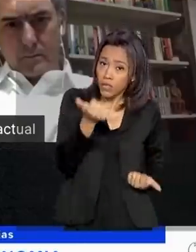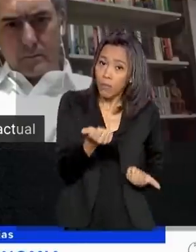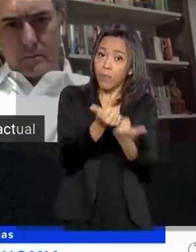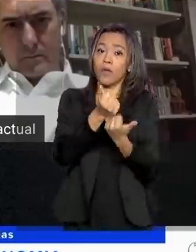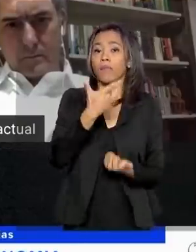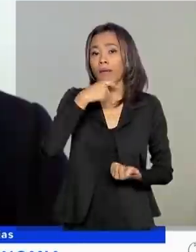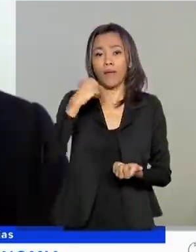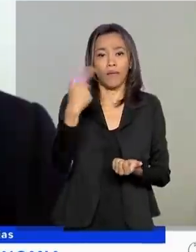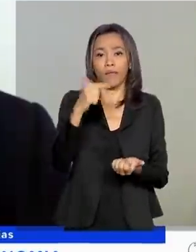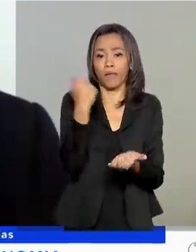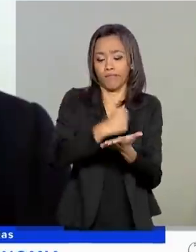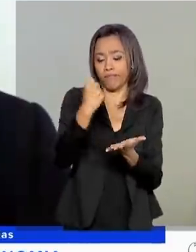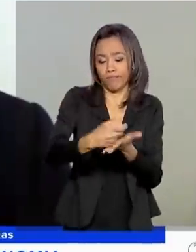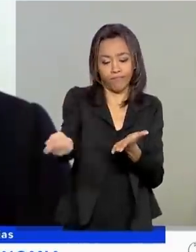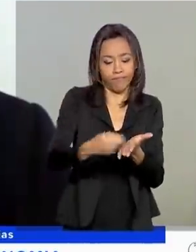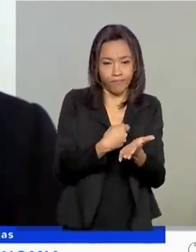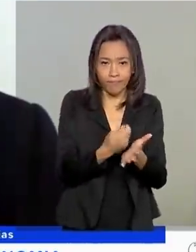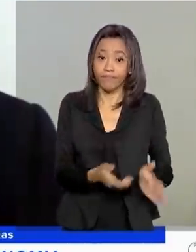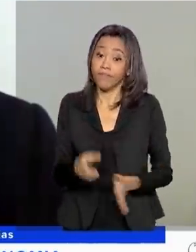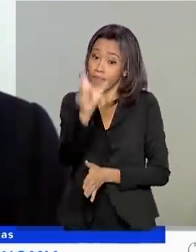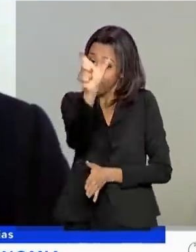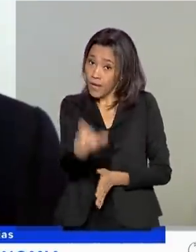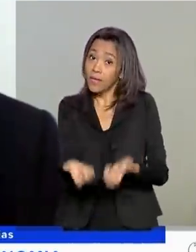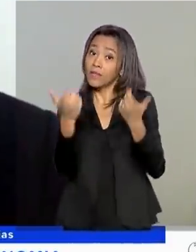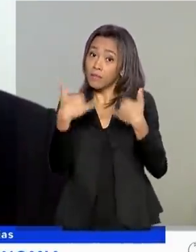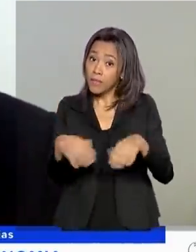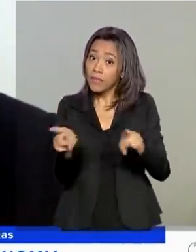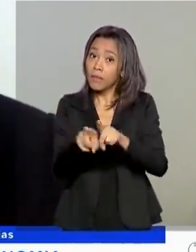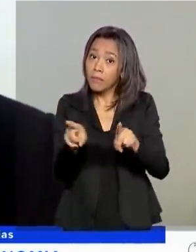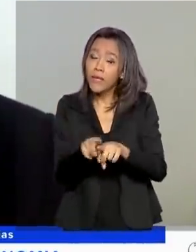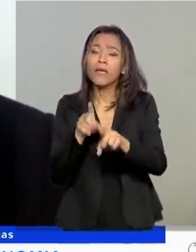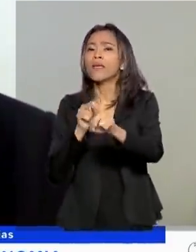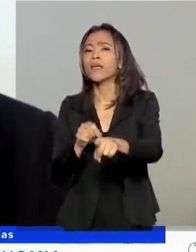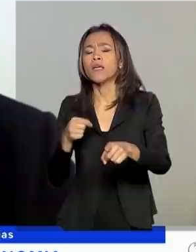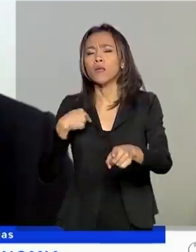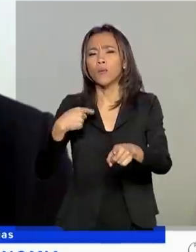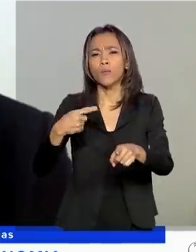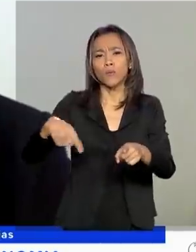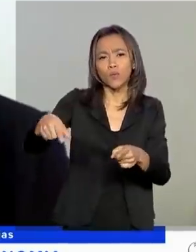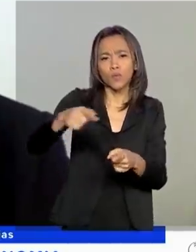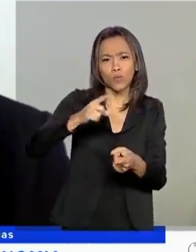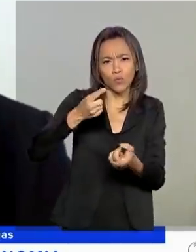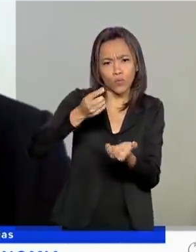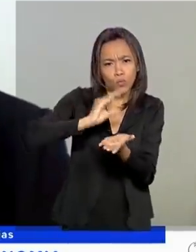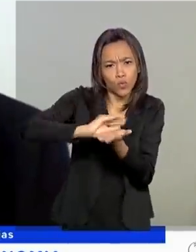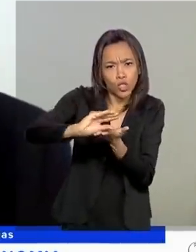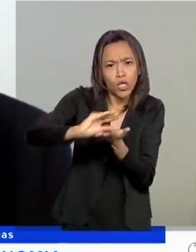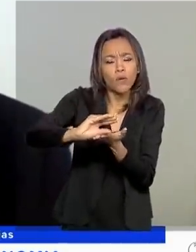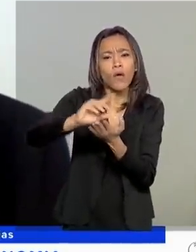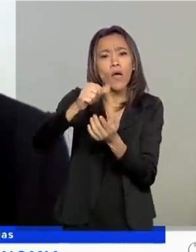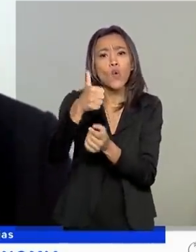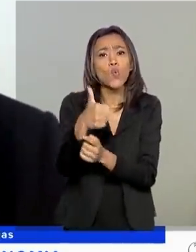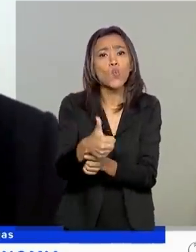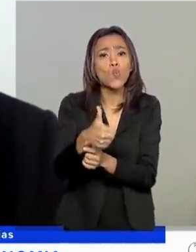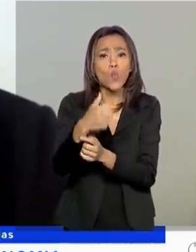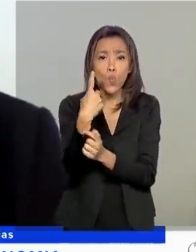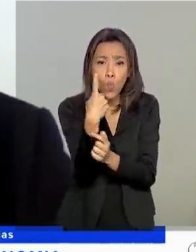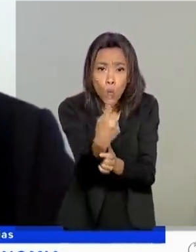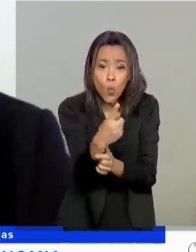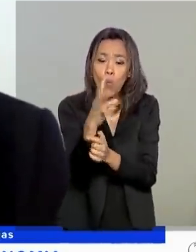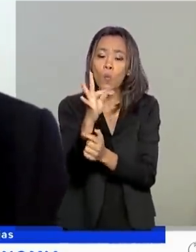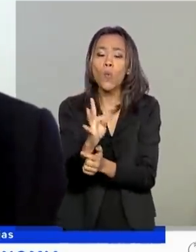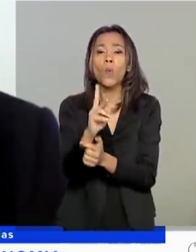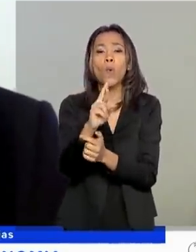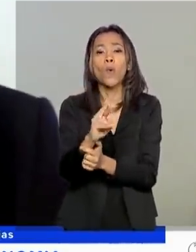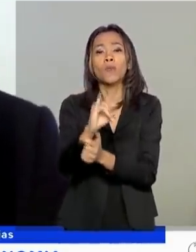desempregados. Guedes estima que os recursos empregados nas ações devam chegar a um trilhão de reais. Mas, para